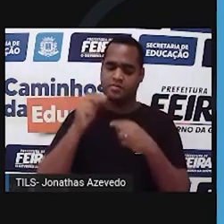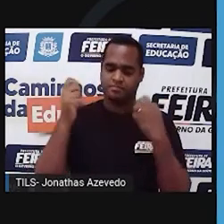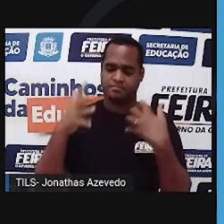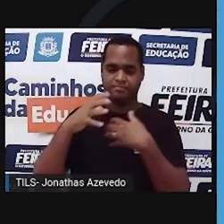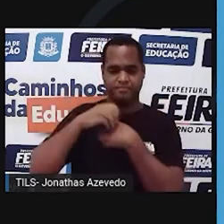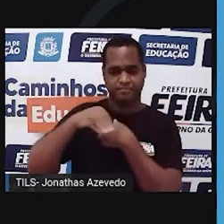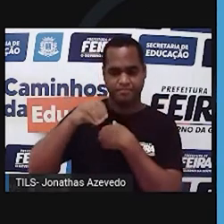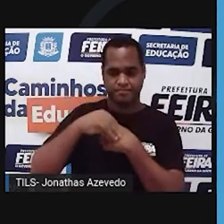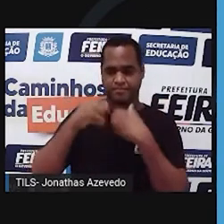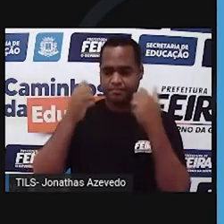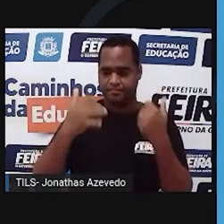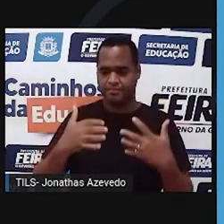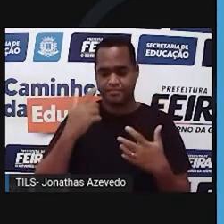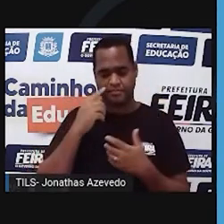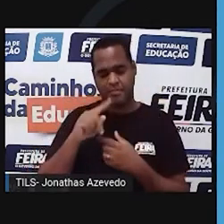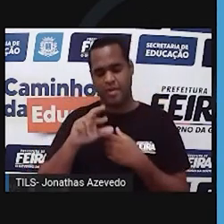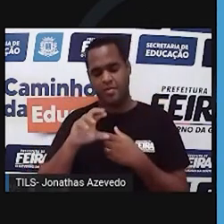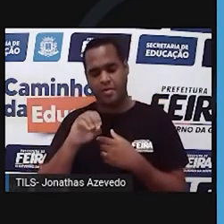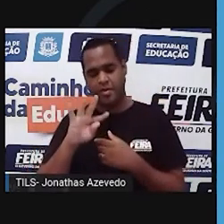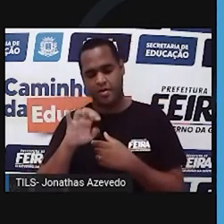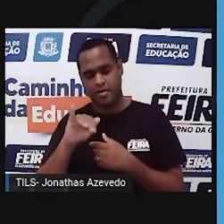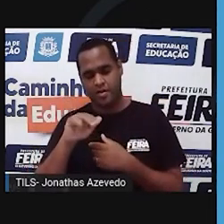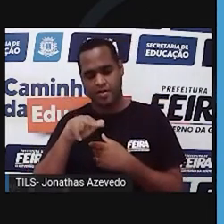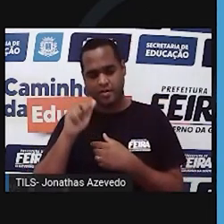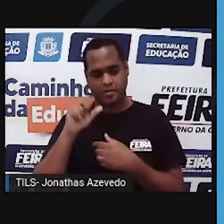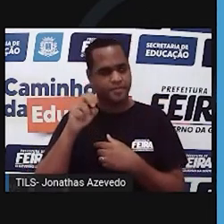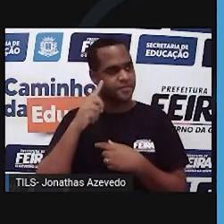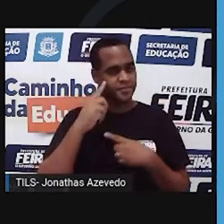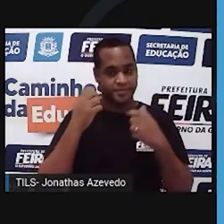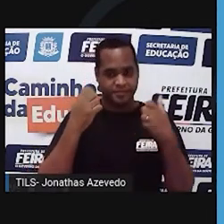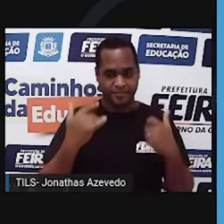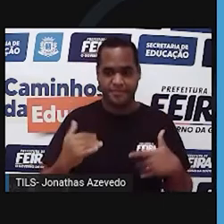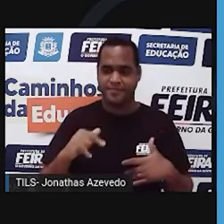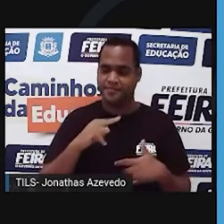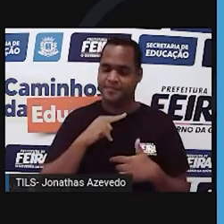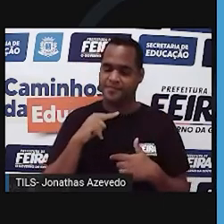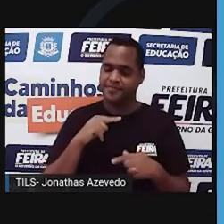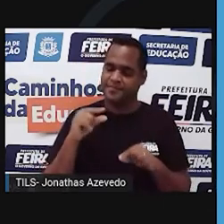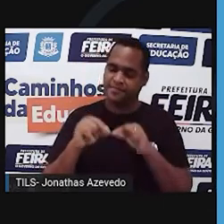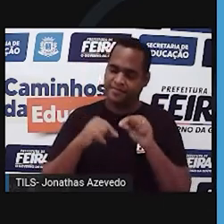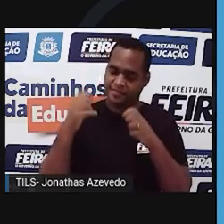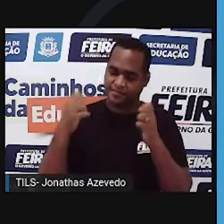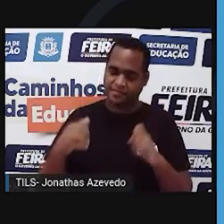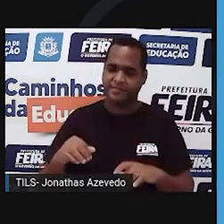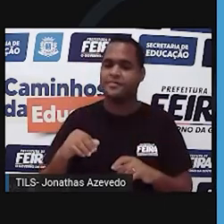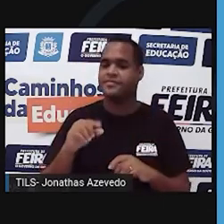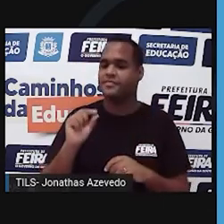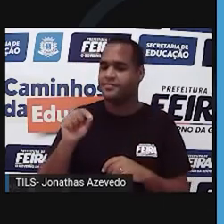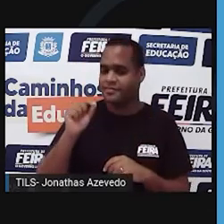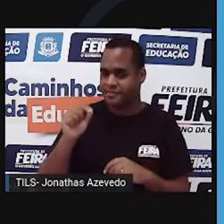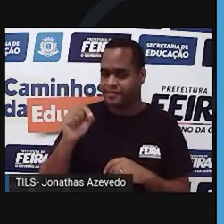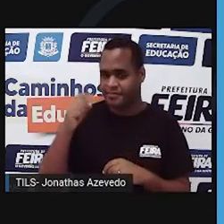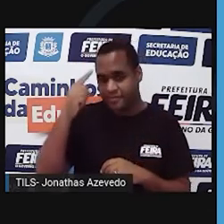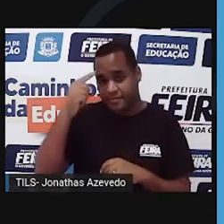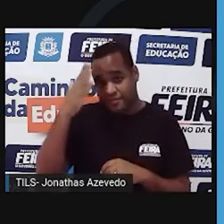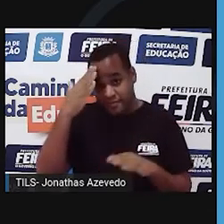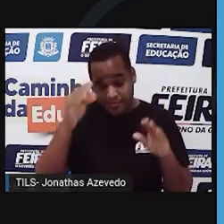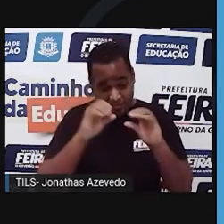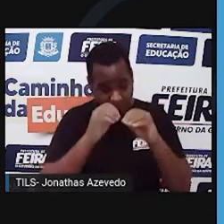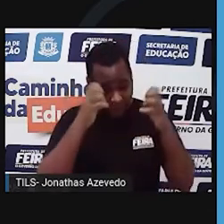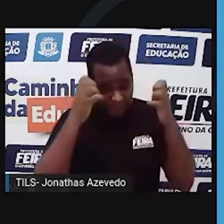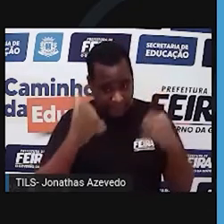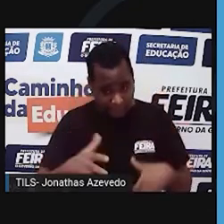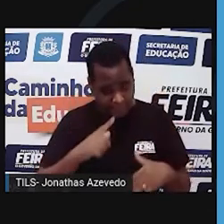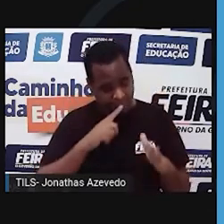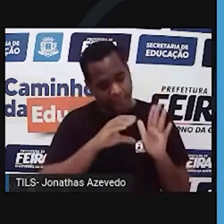produzir uma proteína e o funcionamento das proteínas é que gera as características dos organismos. Então entendendo esse embasamento, vamos para os